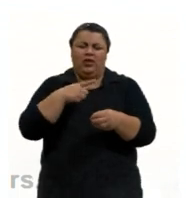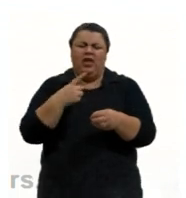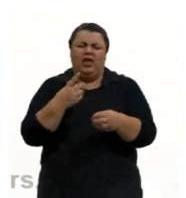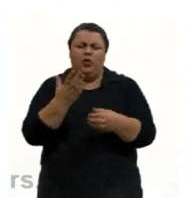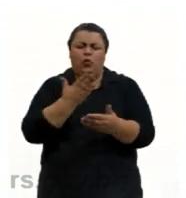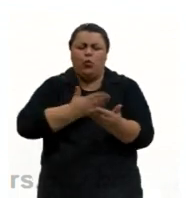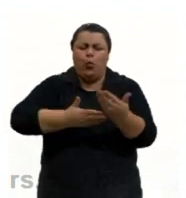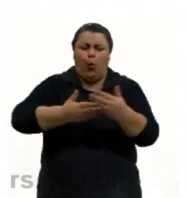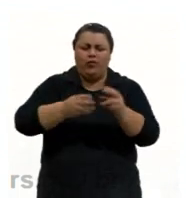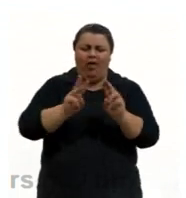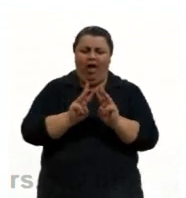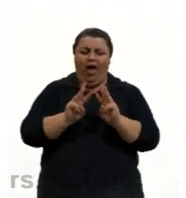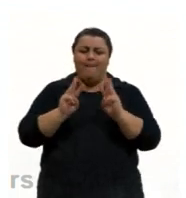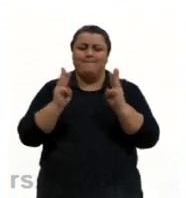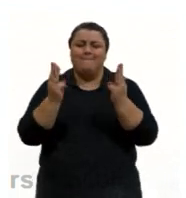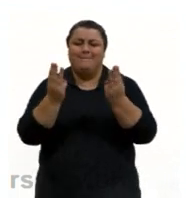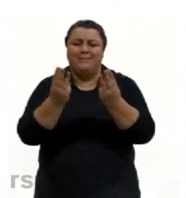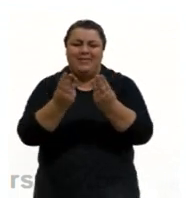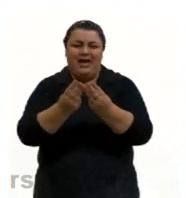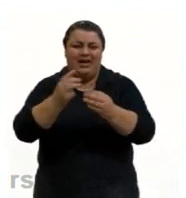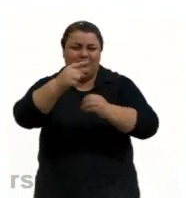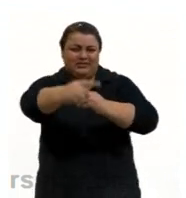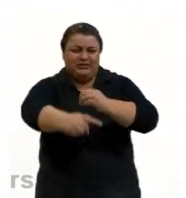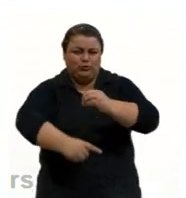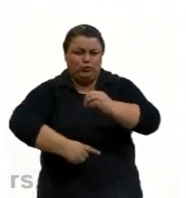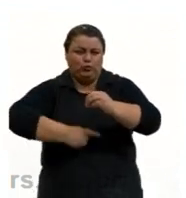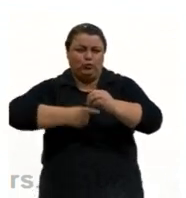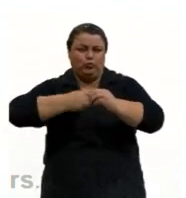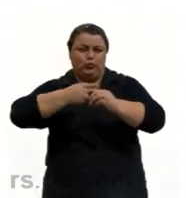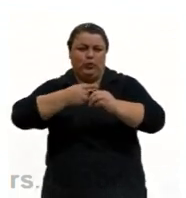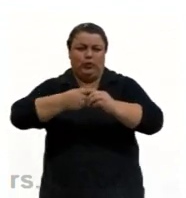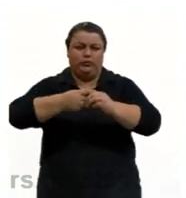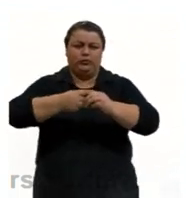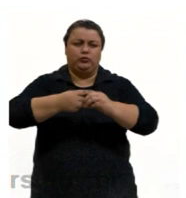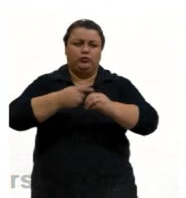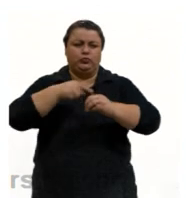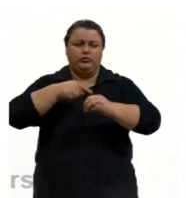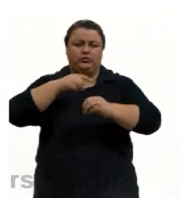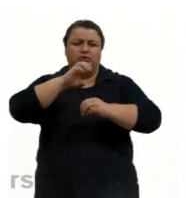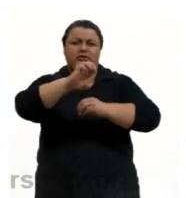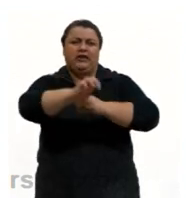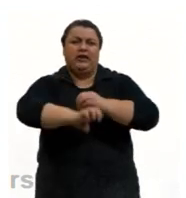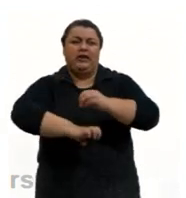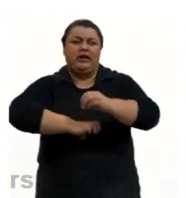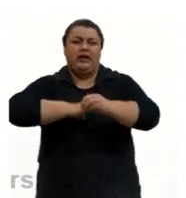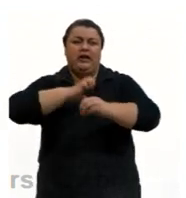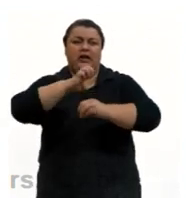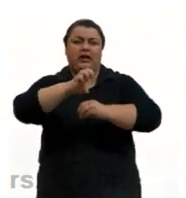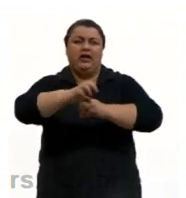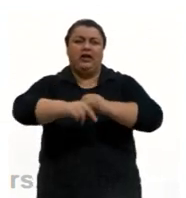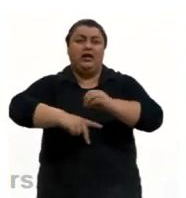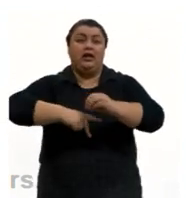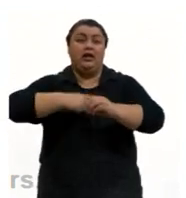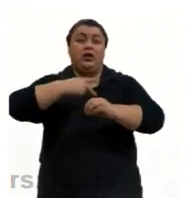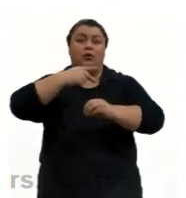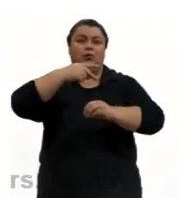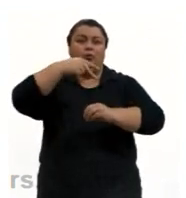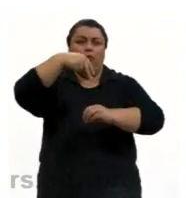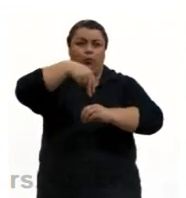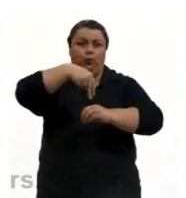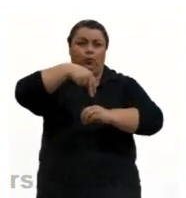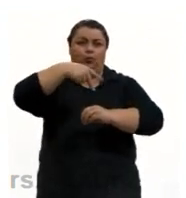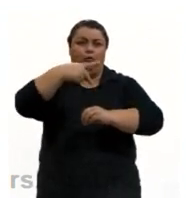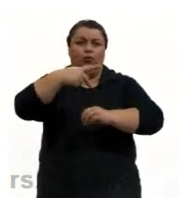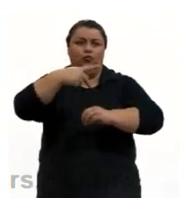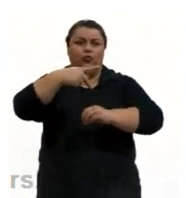toda a massa do átomo. O núcleo tem prótons, né, e já surgiu a nomenclatura de prótons. As partículas de